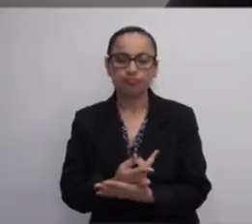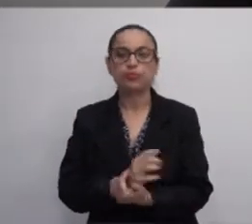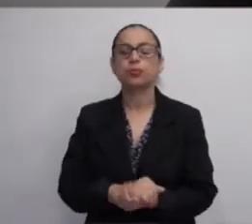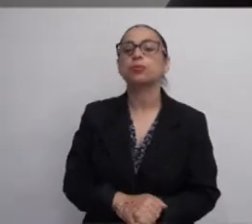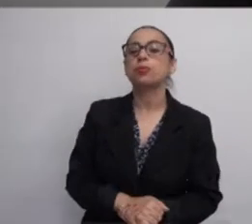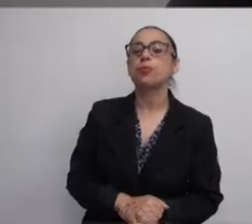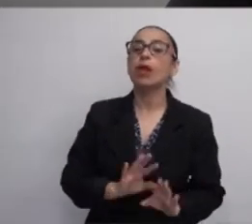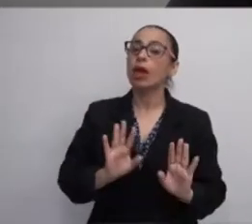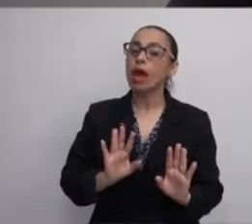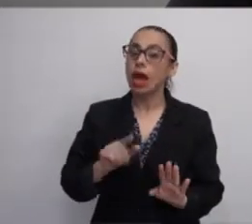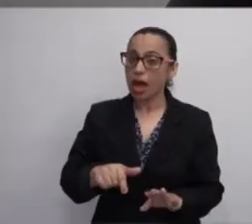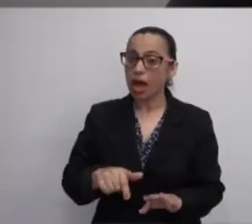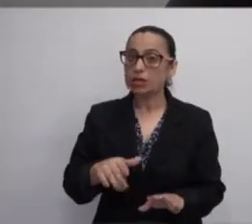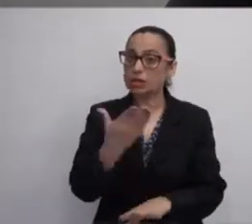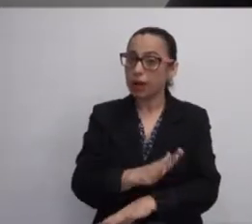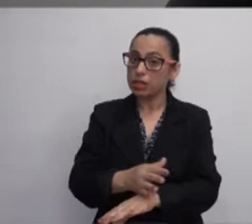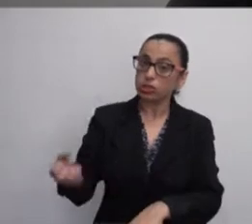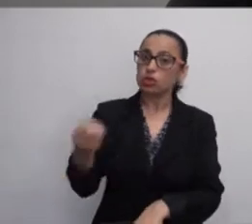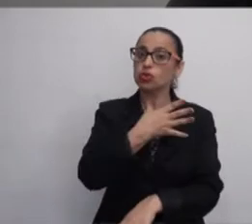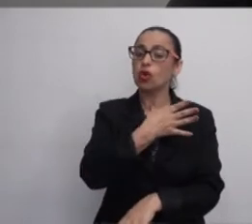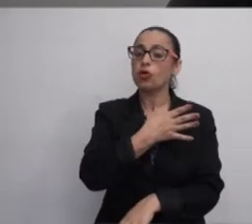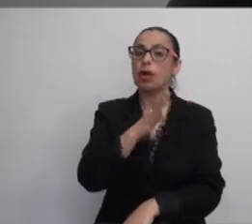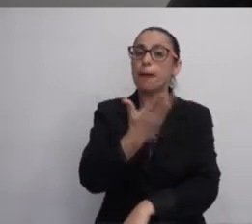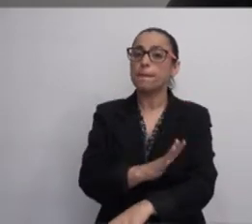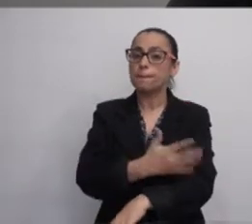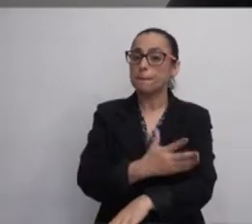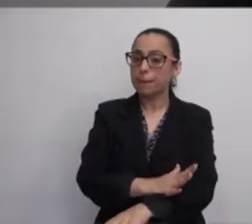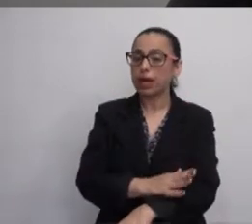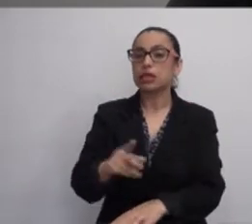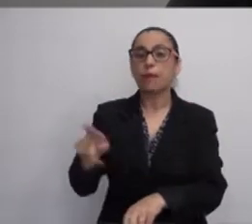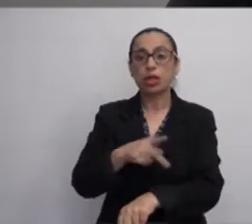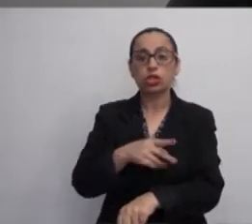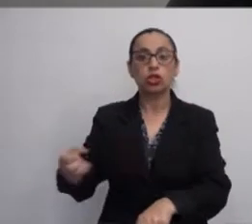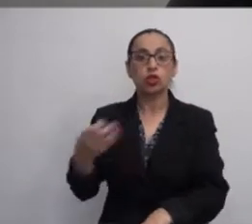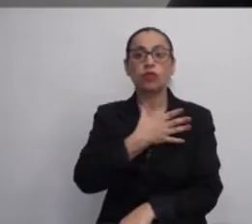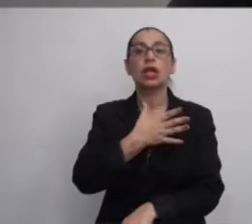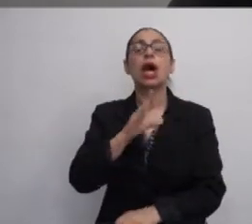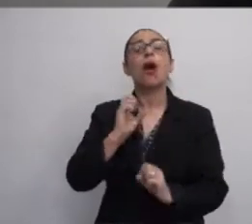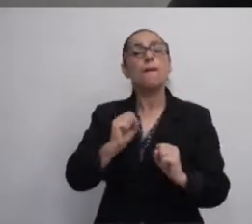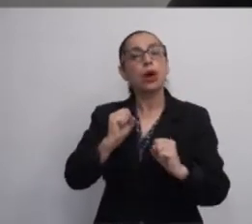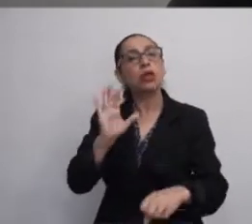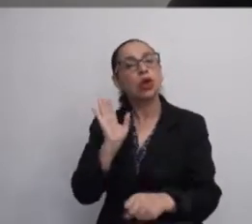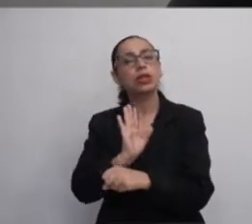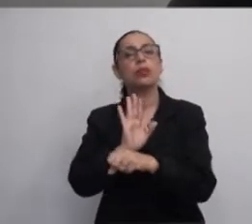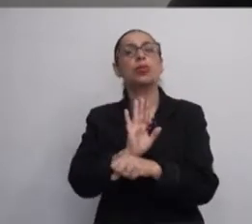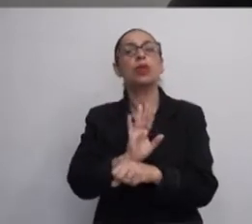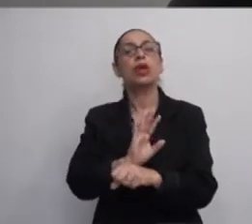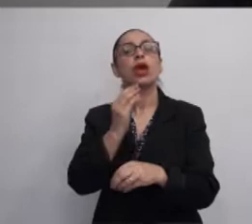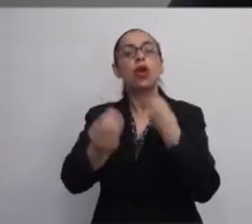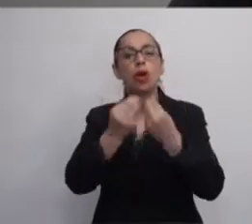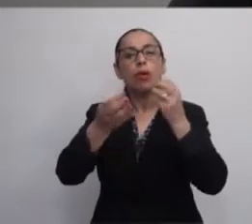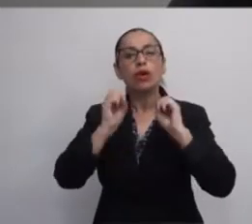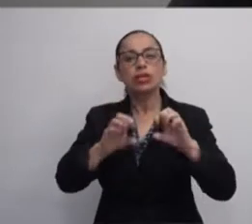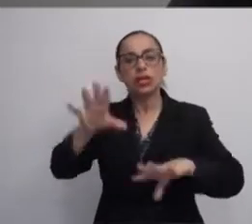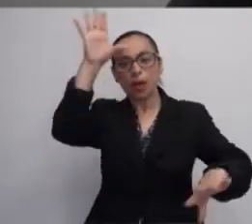Enfim, essas práticas inovadoras, práticas pedagógicas inovadoras, elas podem contribuir, então, para o ensino e